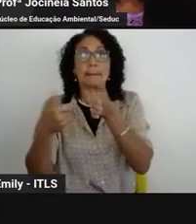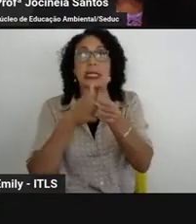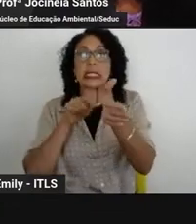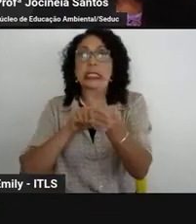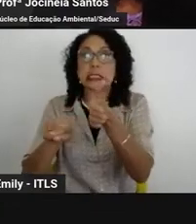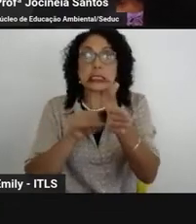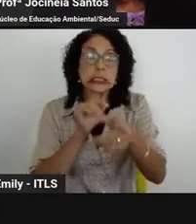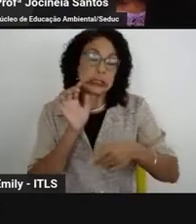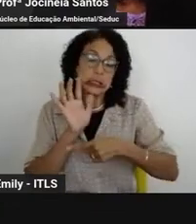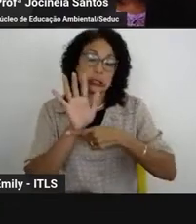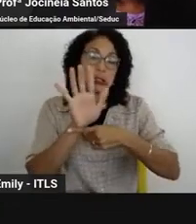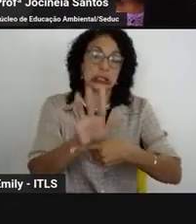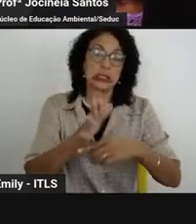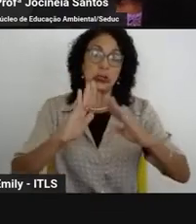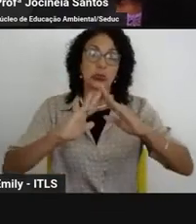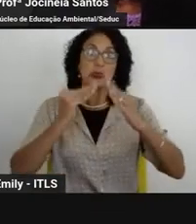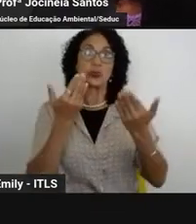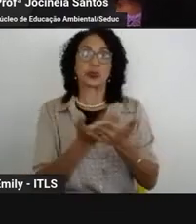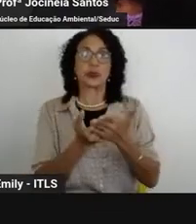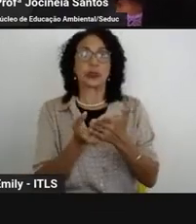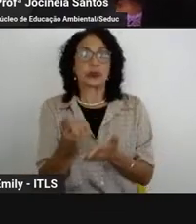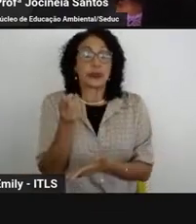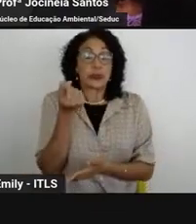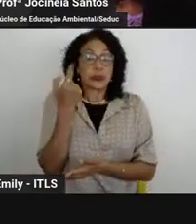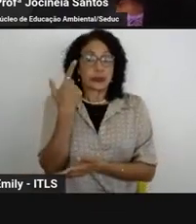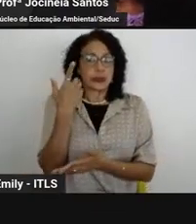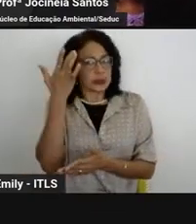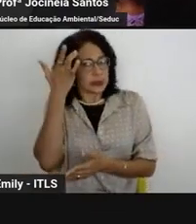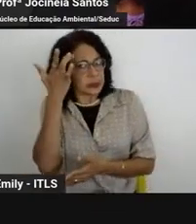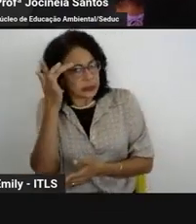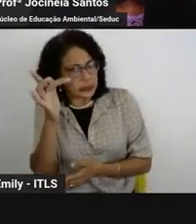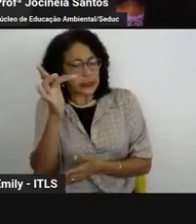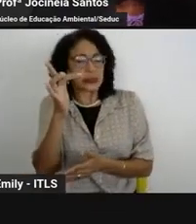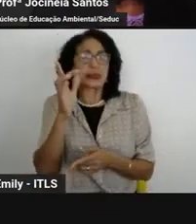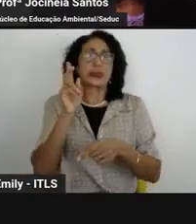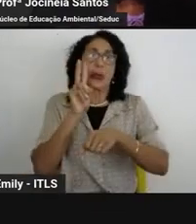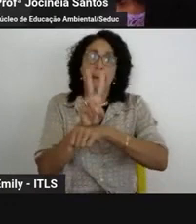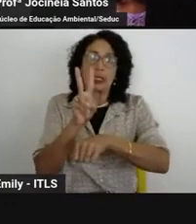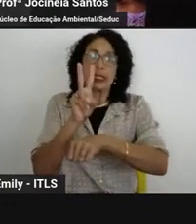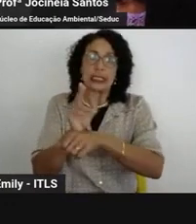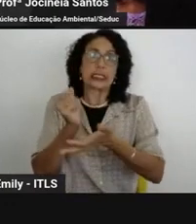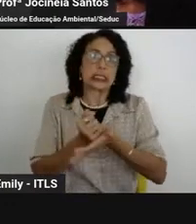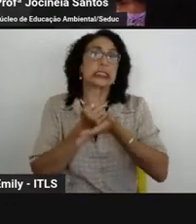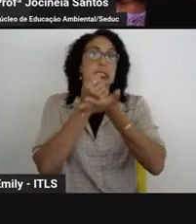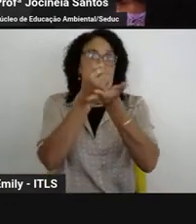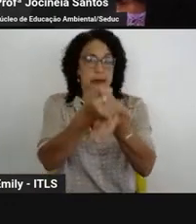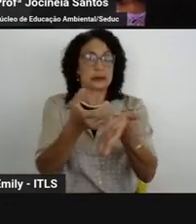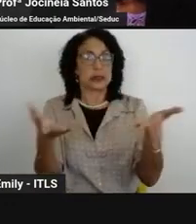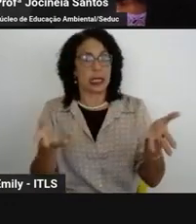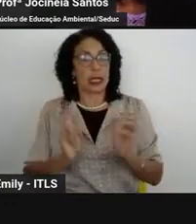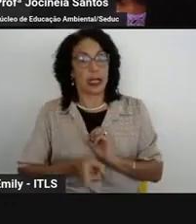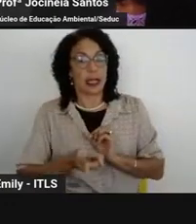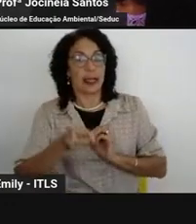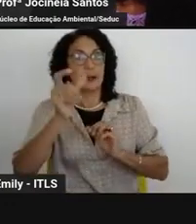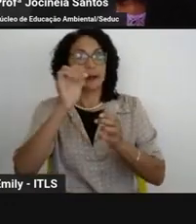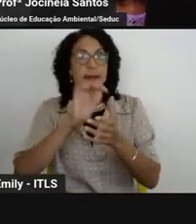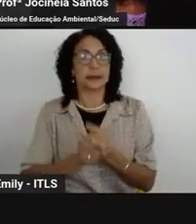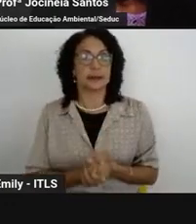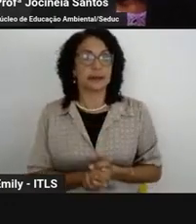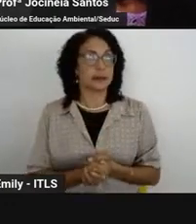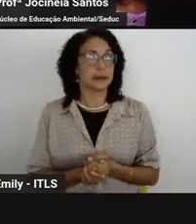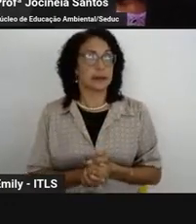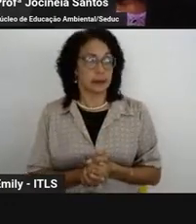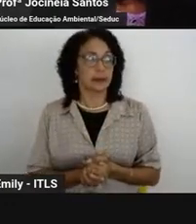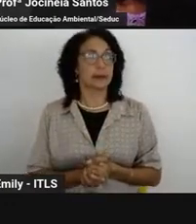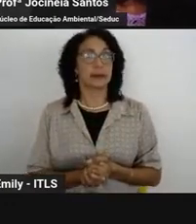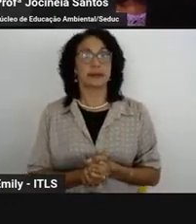participante com as dúvidas que eles tivessem como colaborar o núcleo de educação ambiental